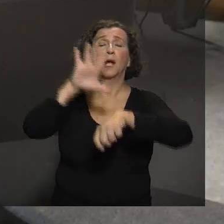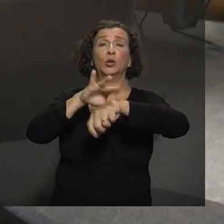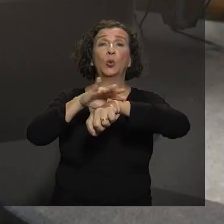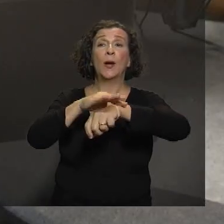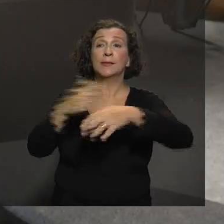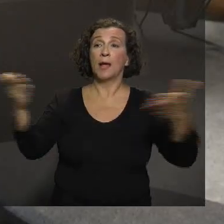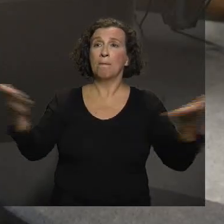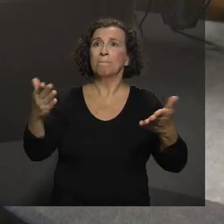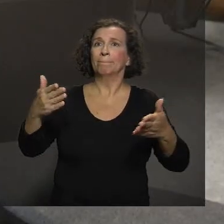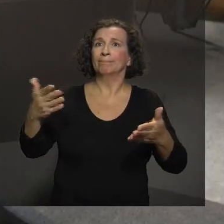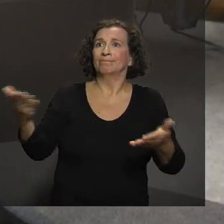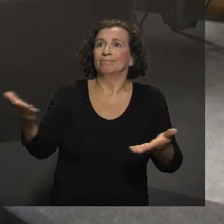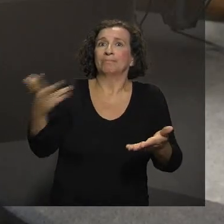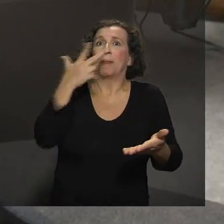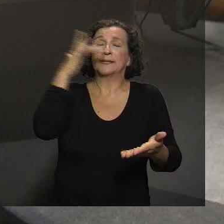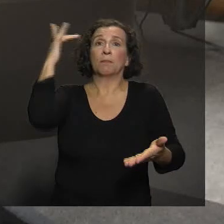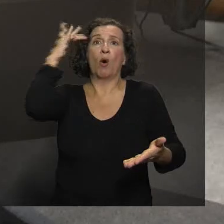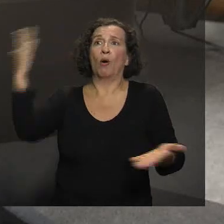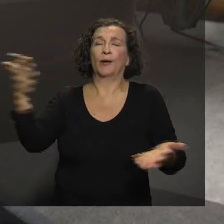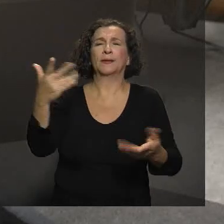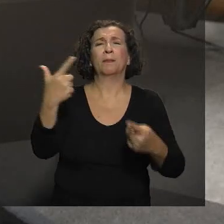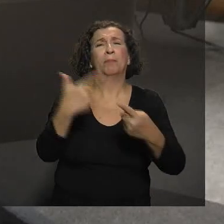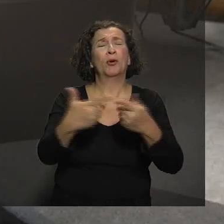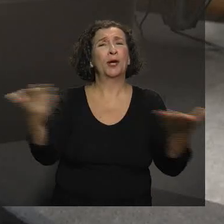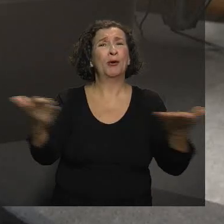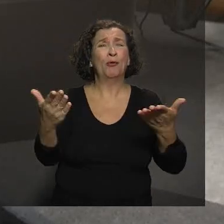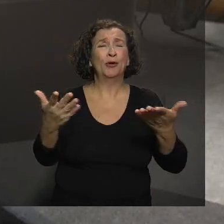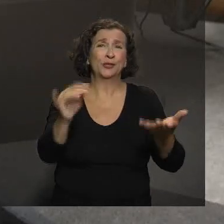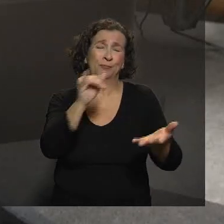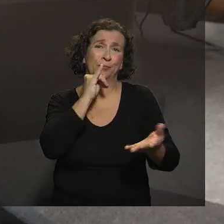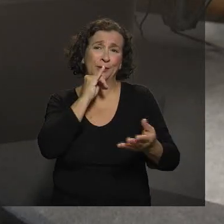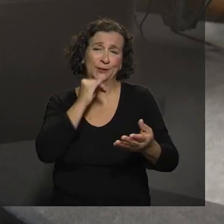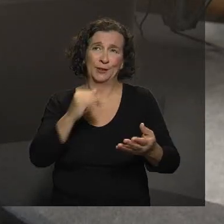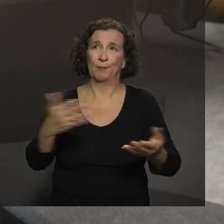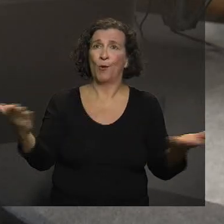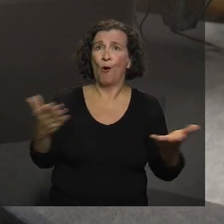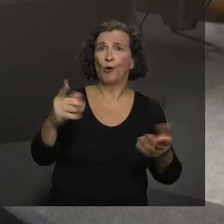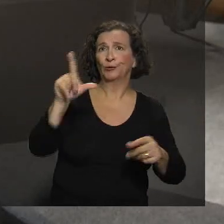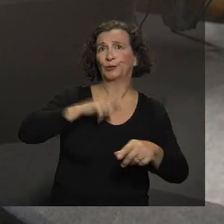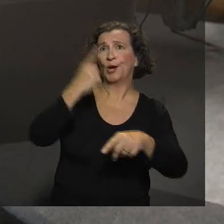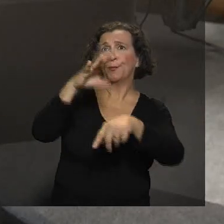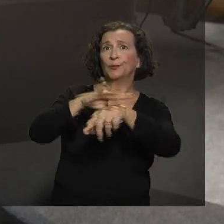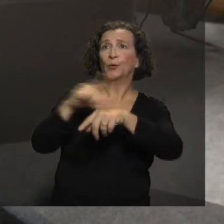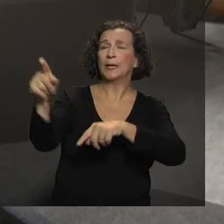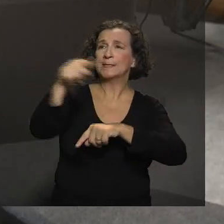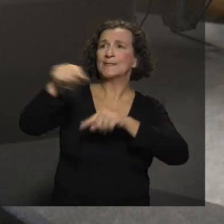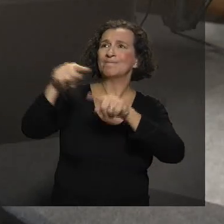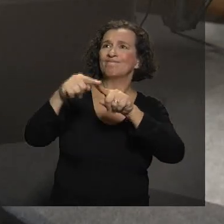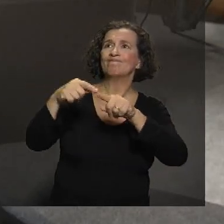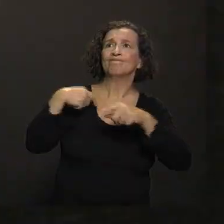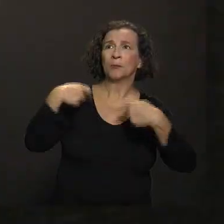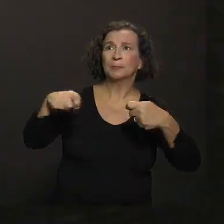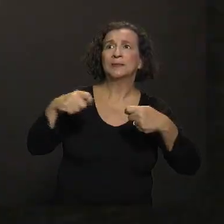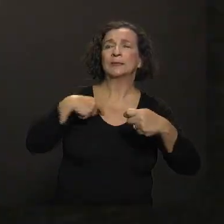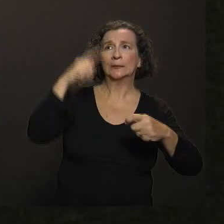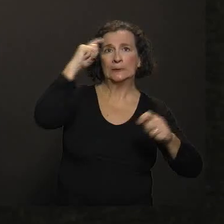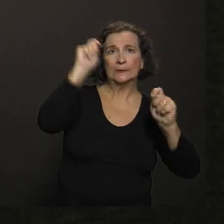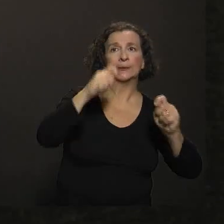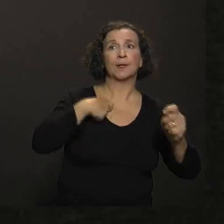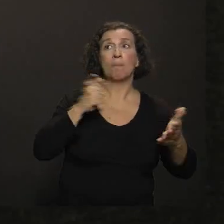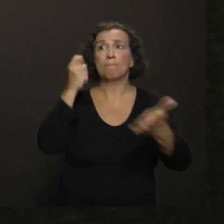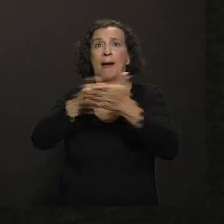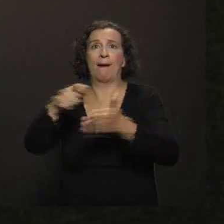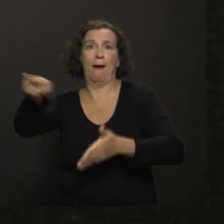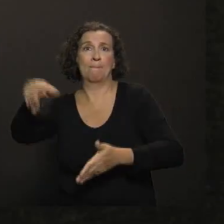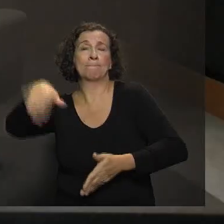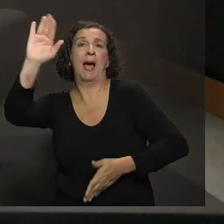naquele momento. Porque é uma coisa muito dinâmica, né? Às você tem uma doença que está circulando, que vale a pena você economizar e tentar pagar por aquela